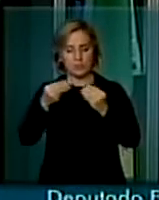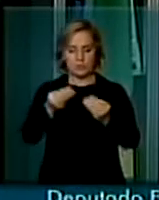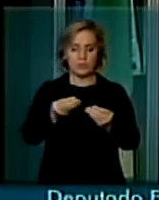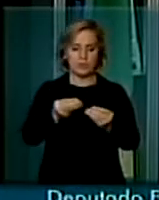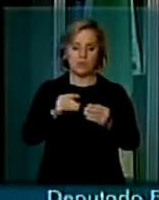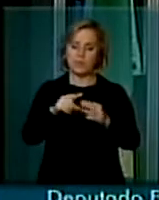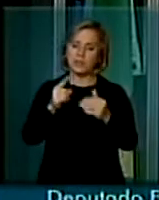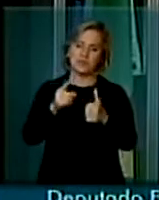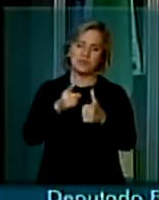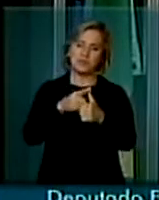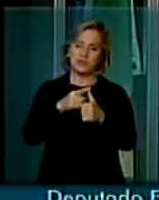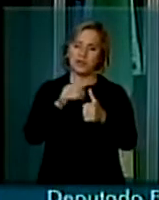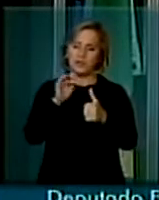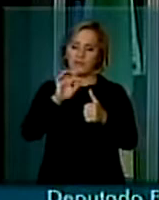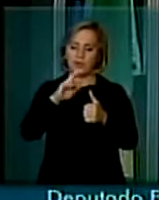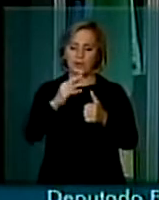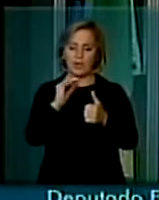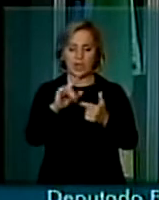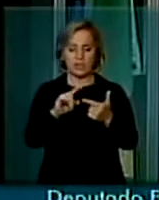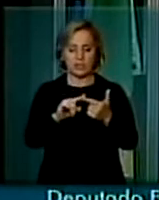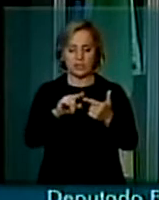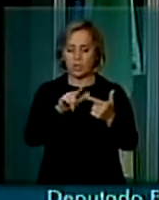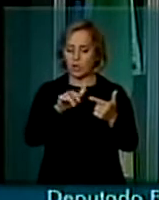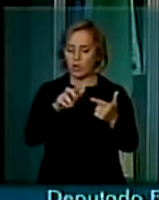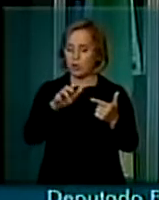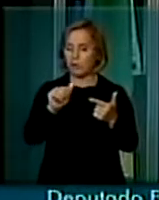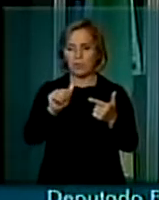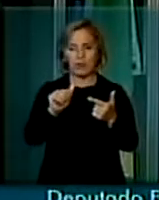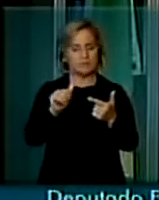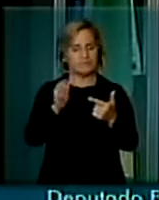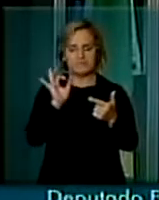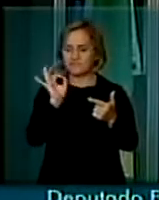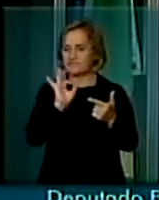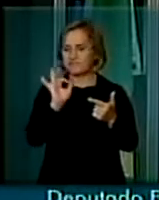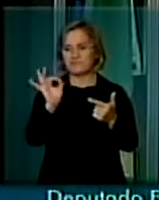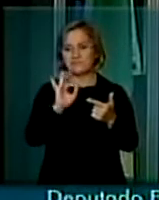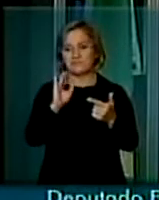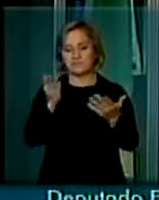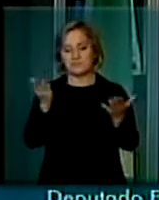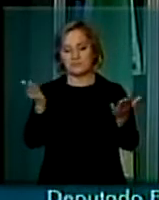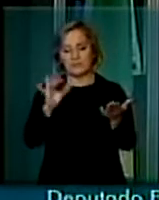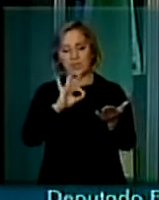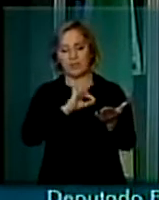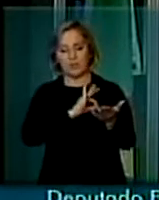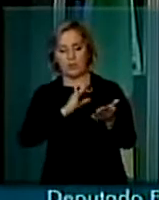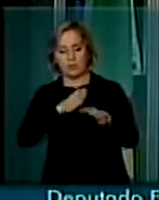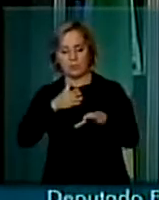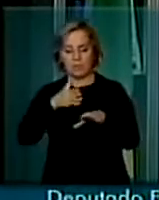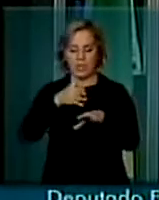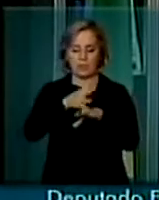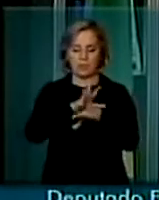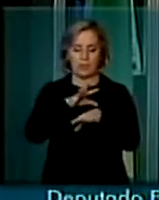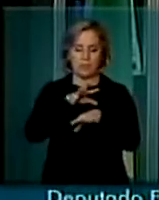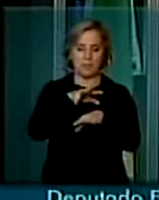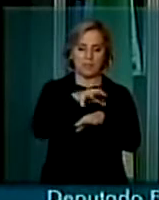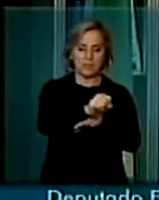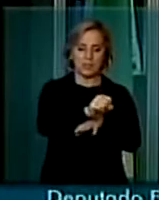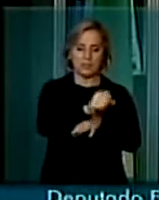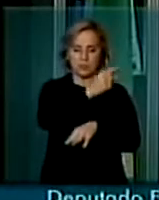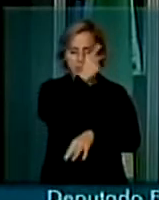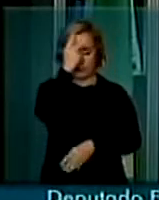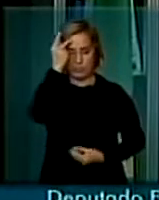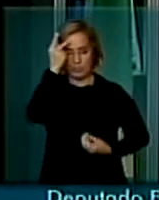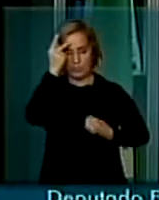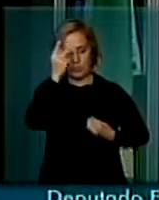Henrique, desapropriou esta área. E a polícia está jogando à rua esses moradores, esses agricultores.